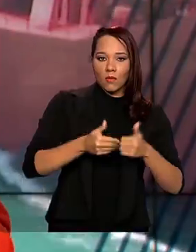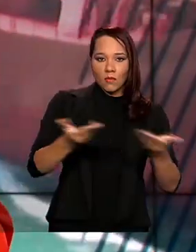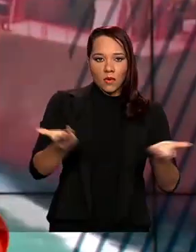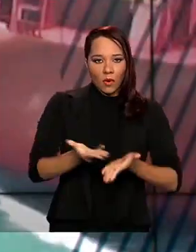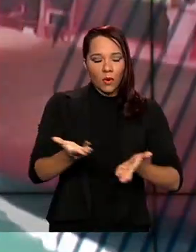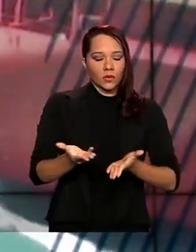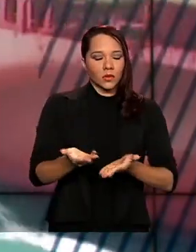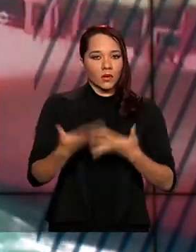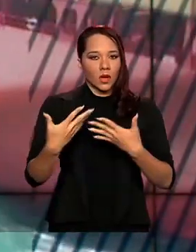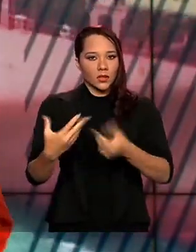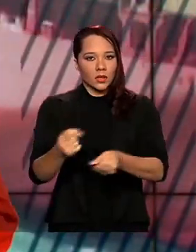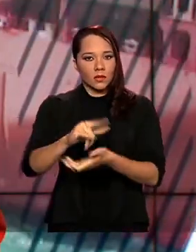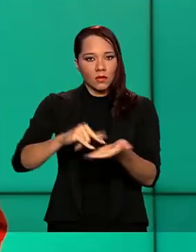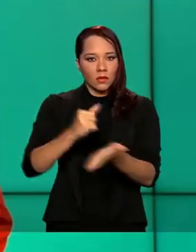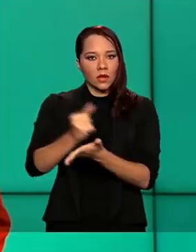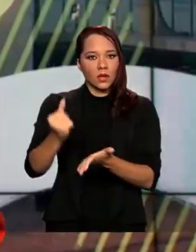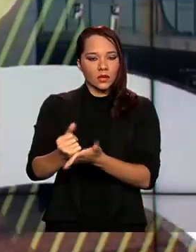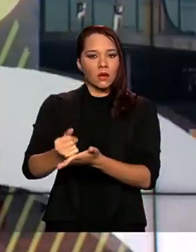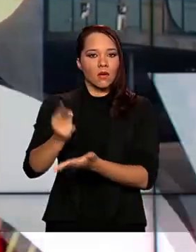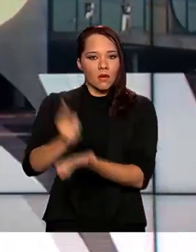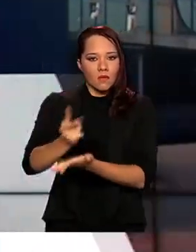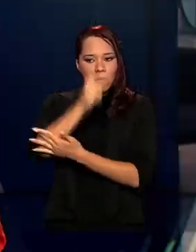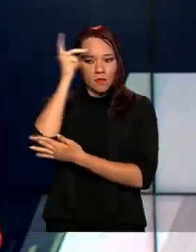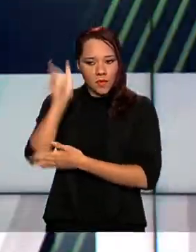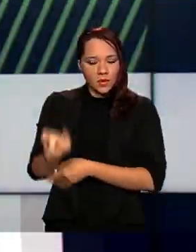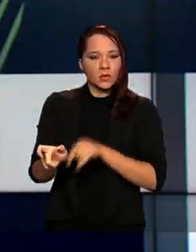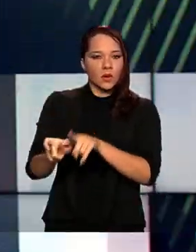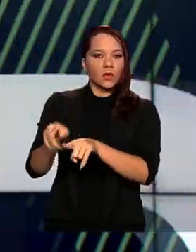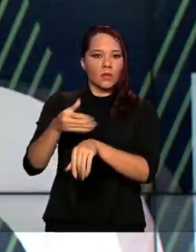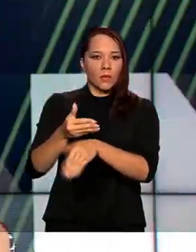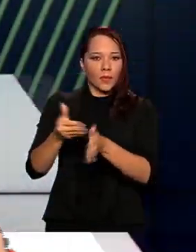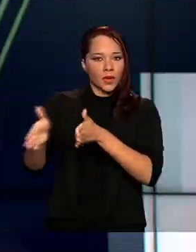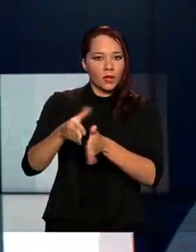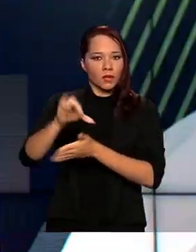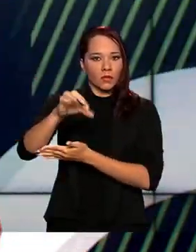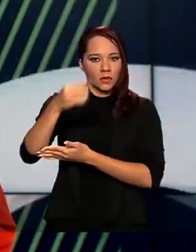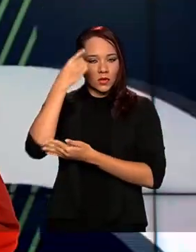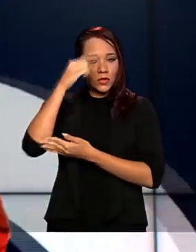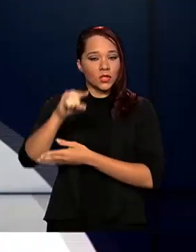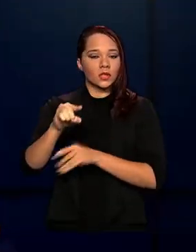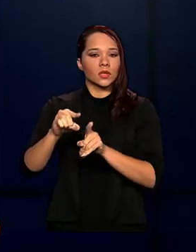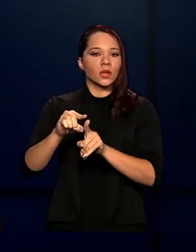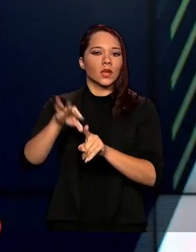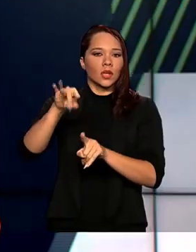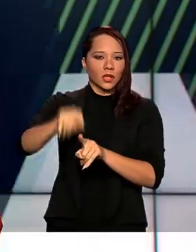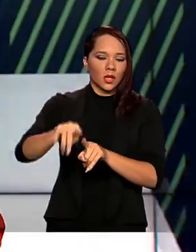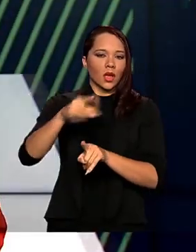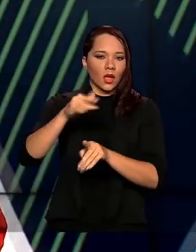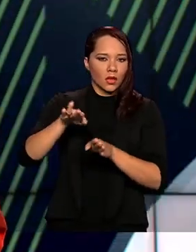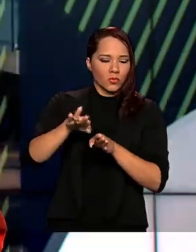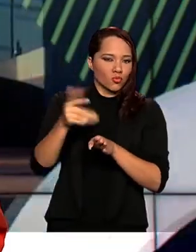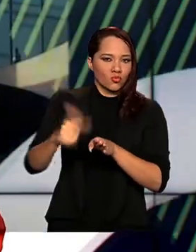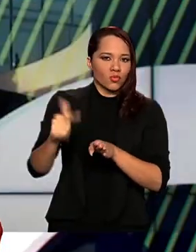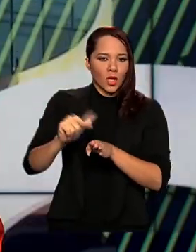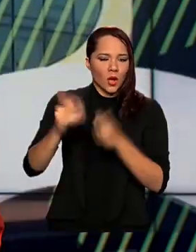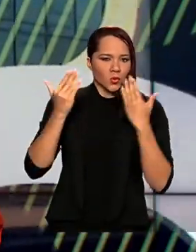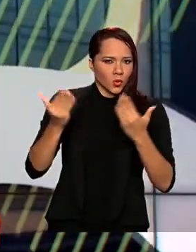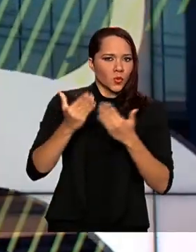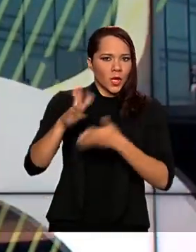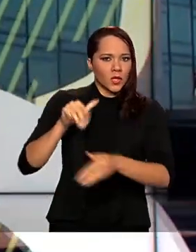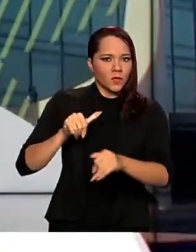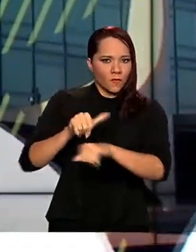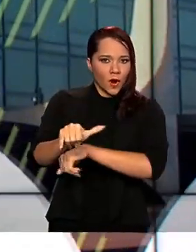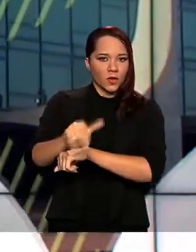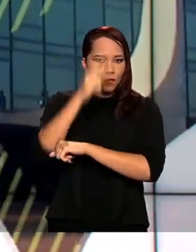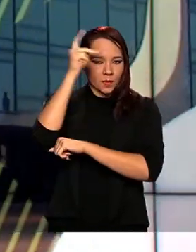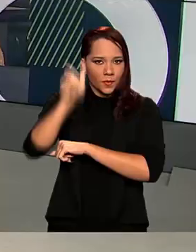permitido então a contratação da mesma pessoa dentro de 90 dias, afastando a presunção de fraude por parte da empresa ou